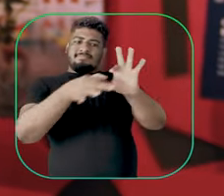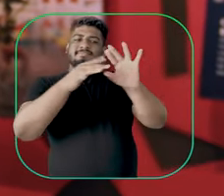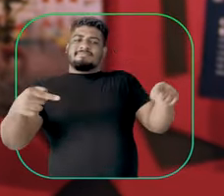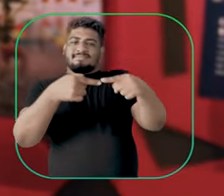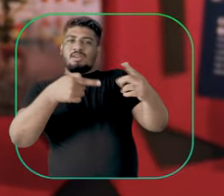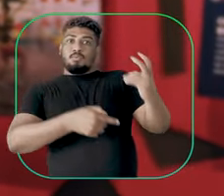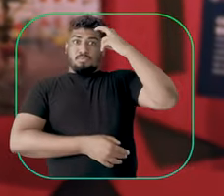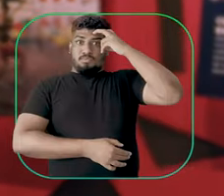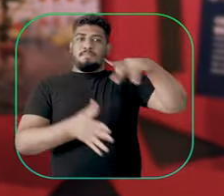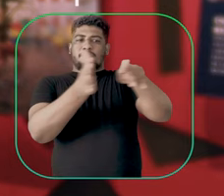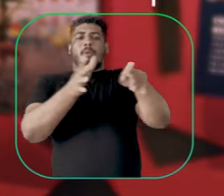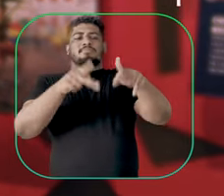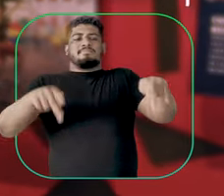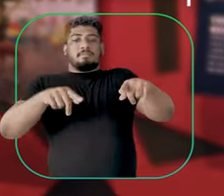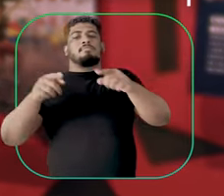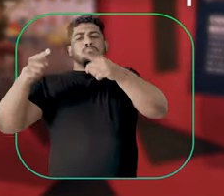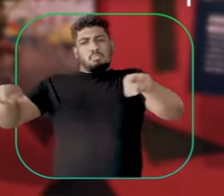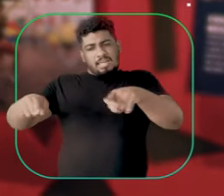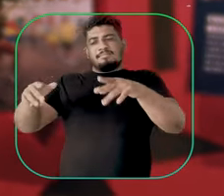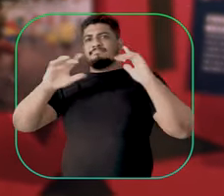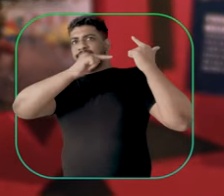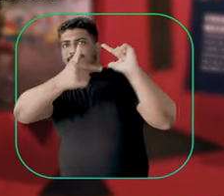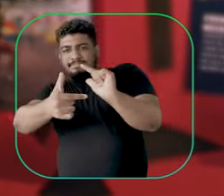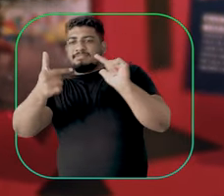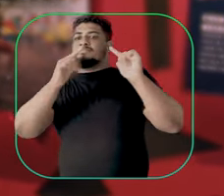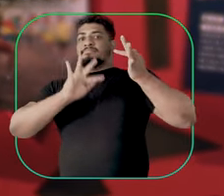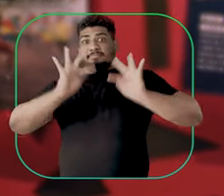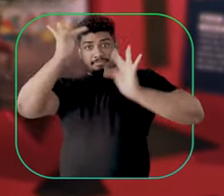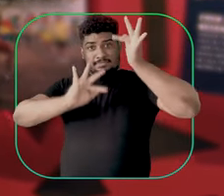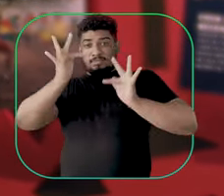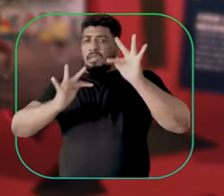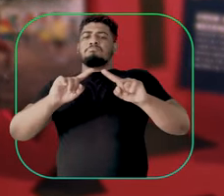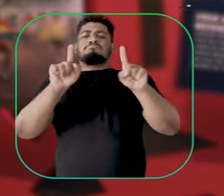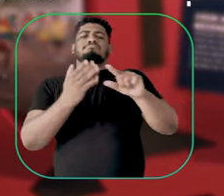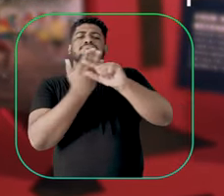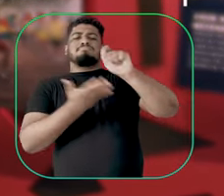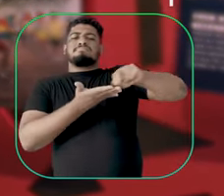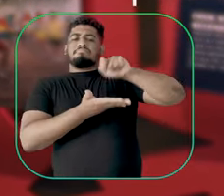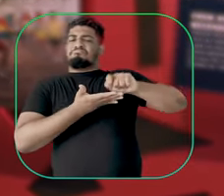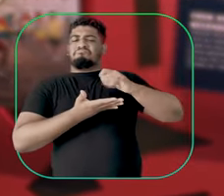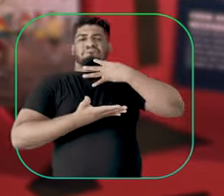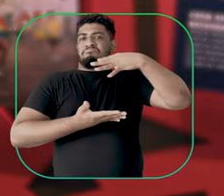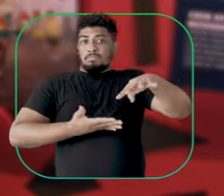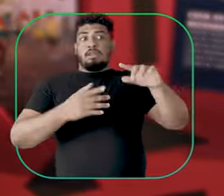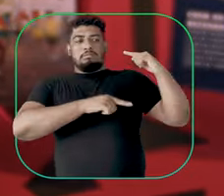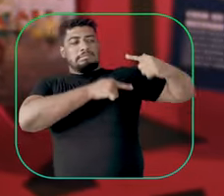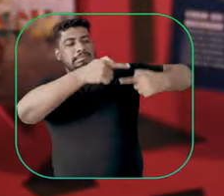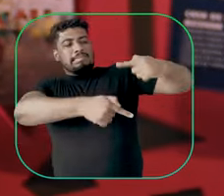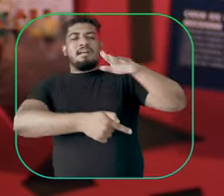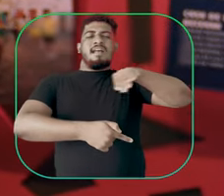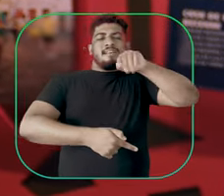abrange tanto a música tradicional folclórica, de autoria desconhecida, que é passada de geração a geração por tradição oral,